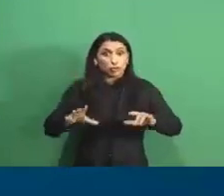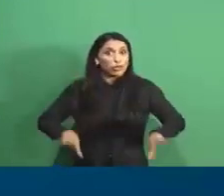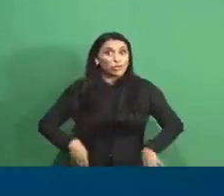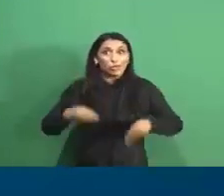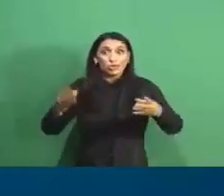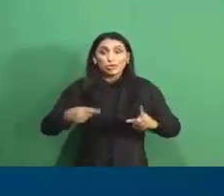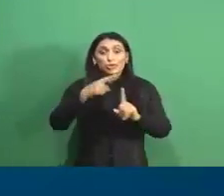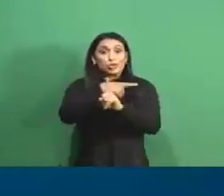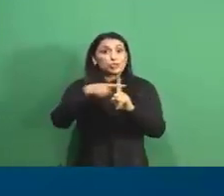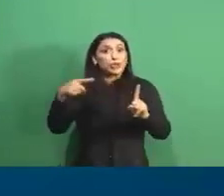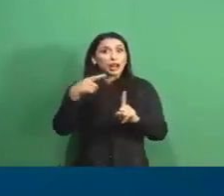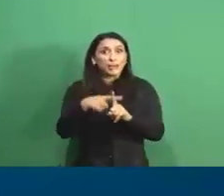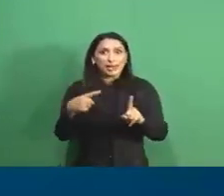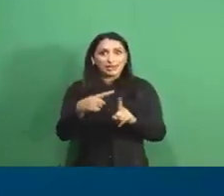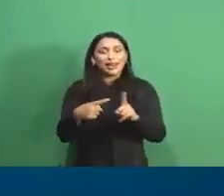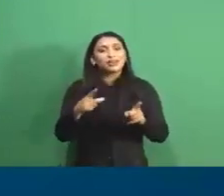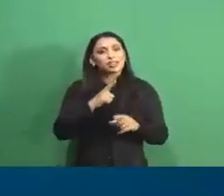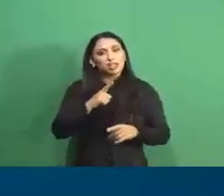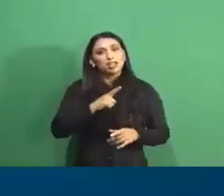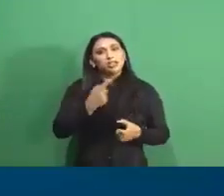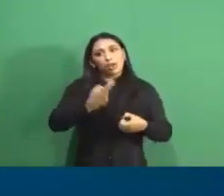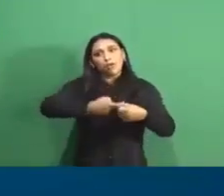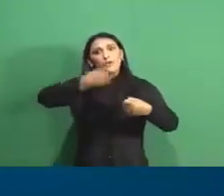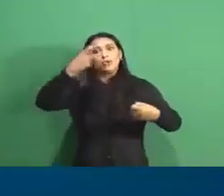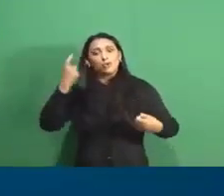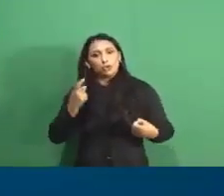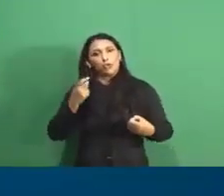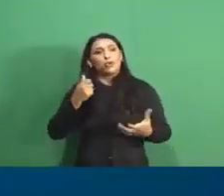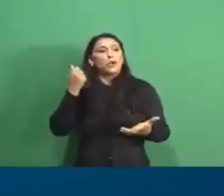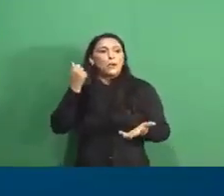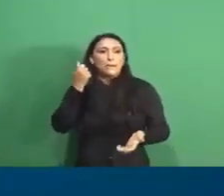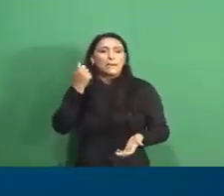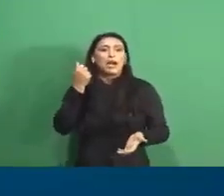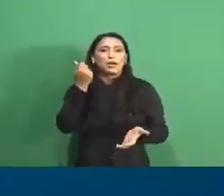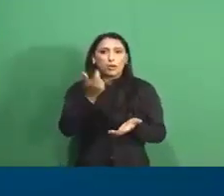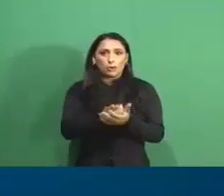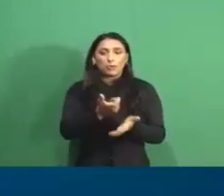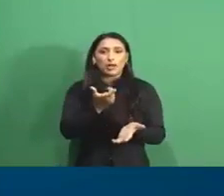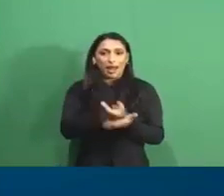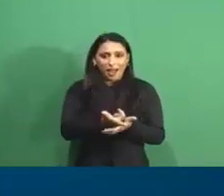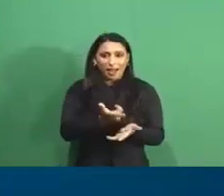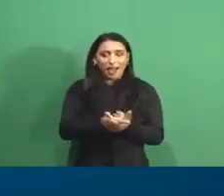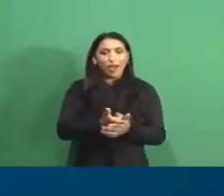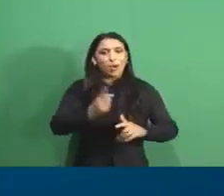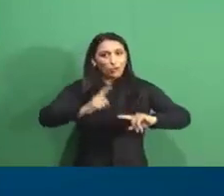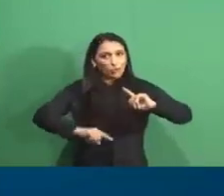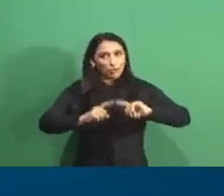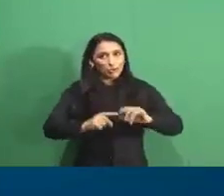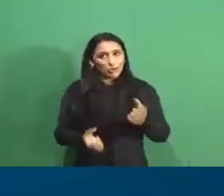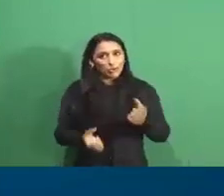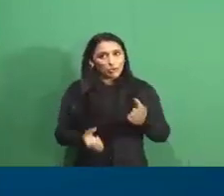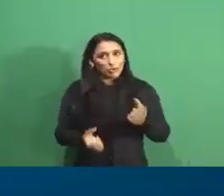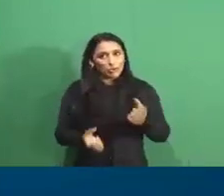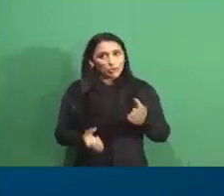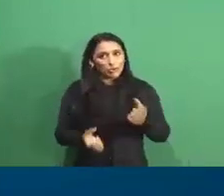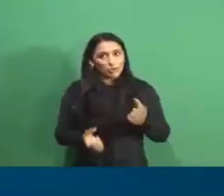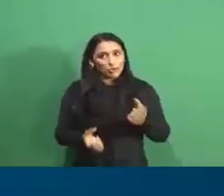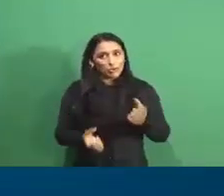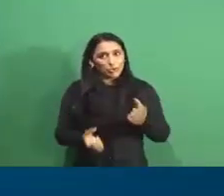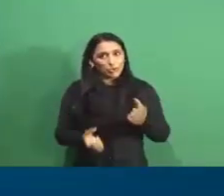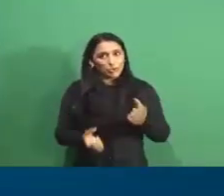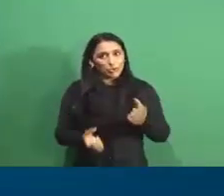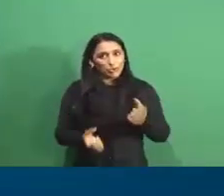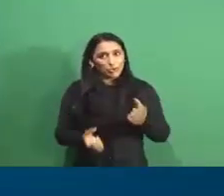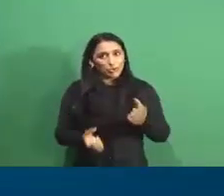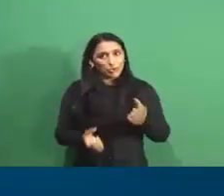E ele consegue ter essa margem para comprar o nosso produto, a nossa assinatura, né? E também o impacto social, que ele não vai